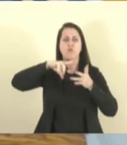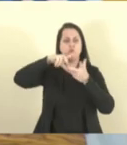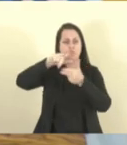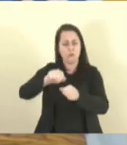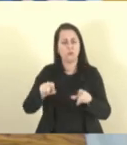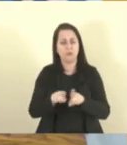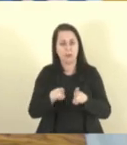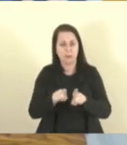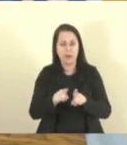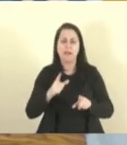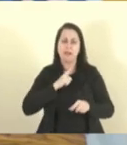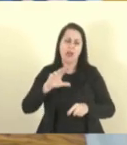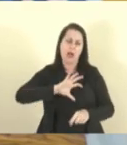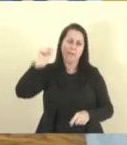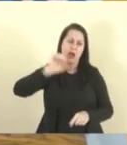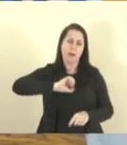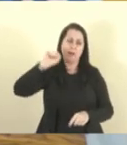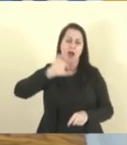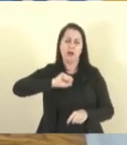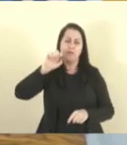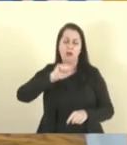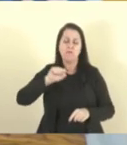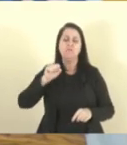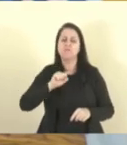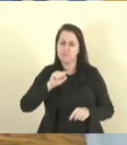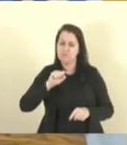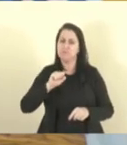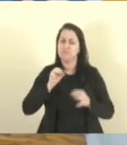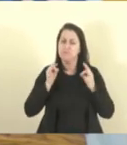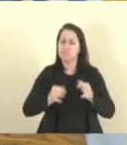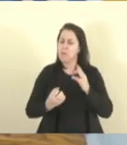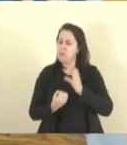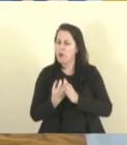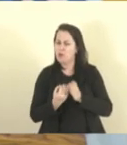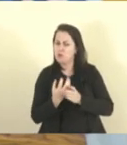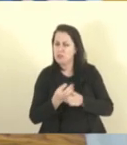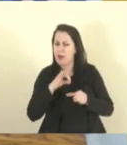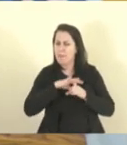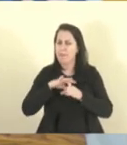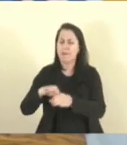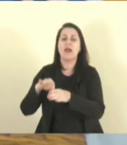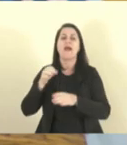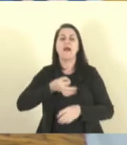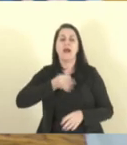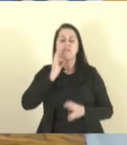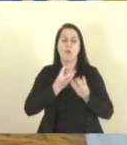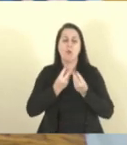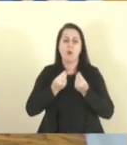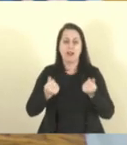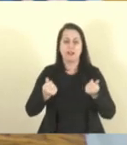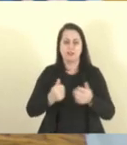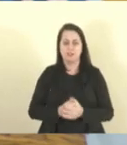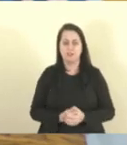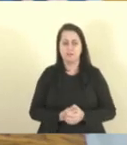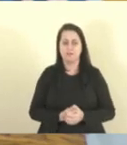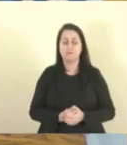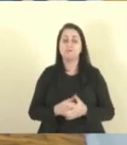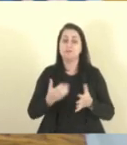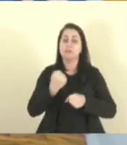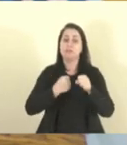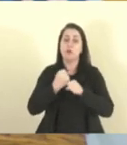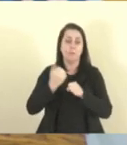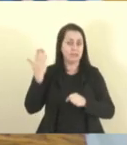colecionando prêmios e reconhecimento pela produção de cafés de qualidade. No ano